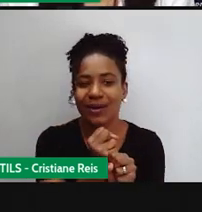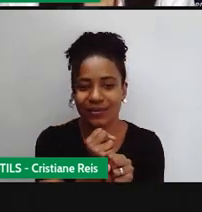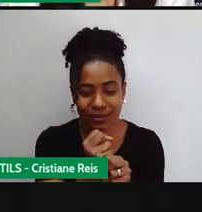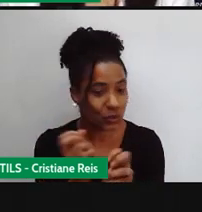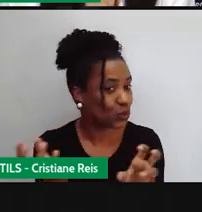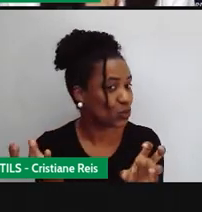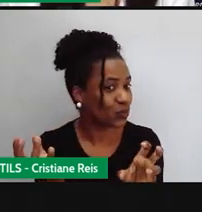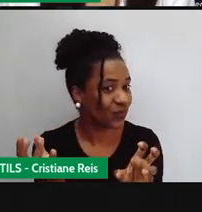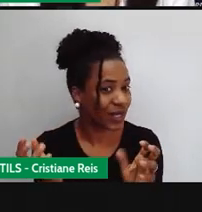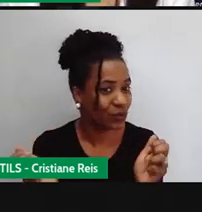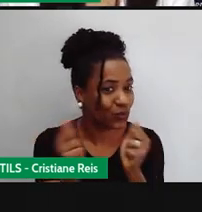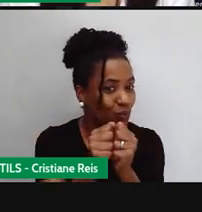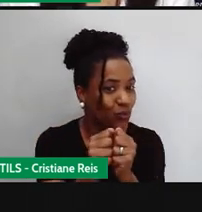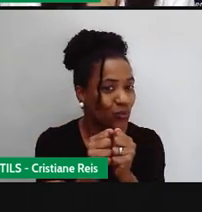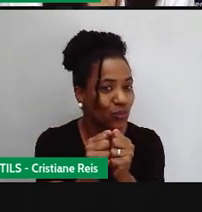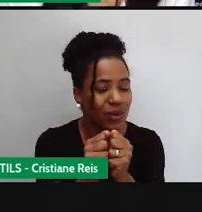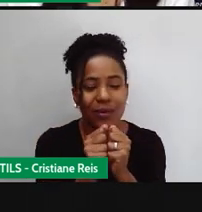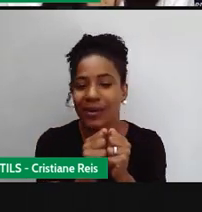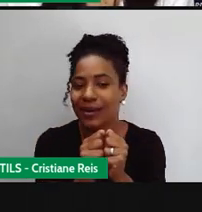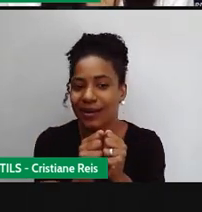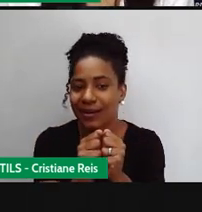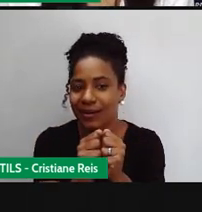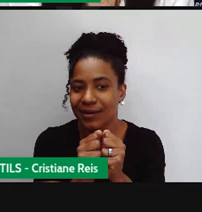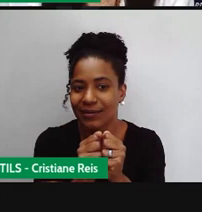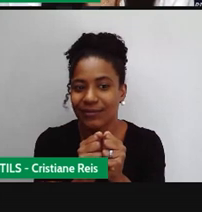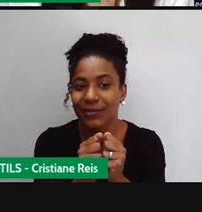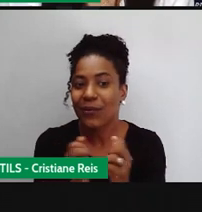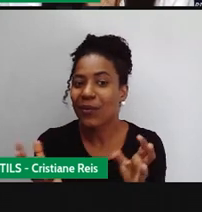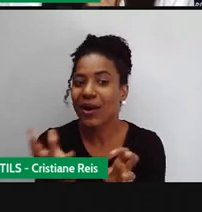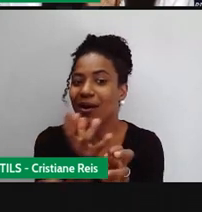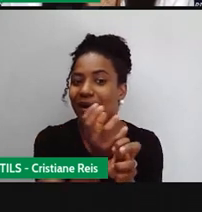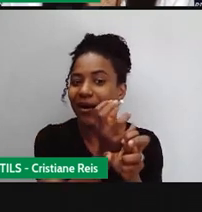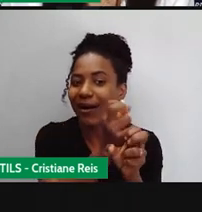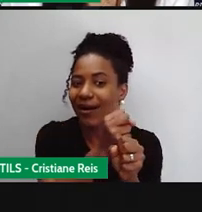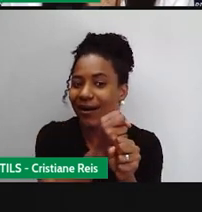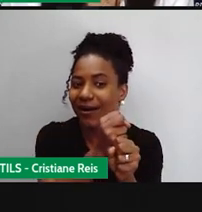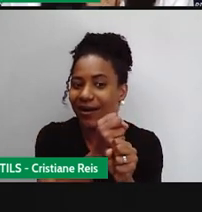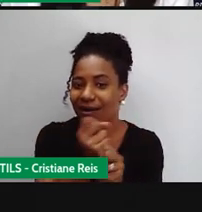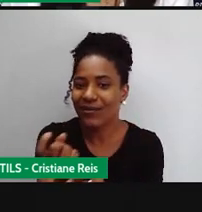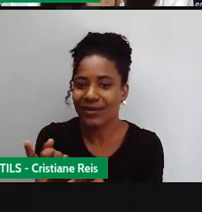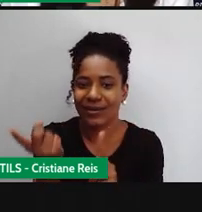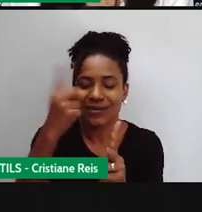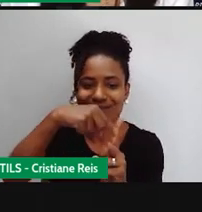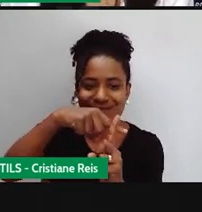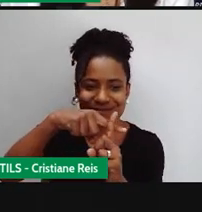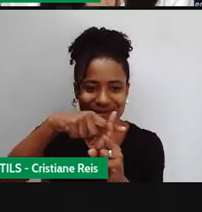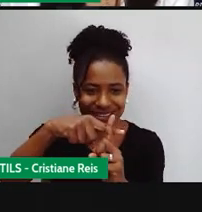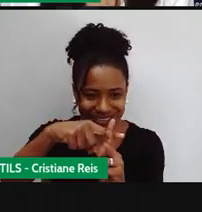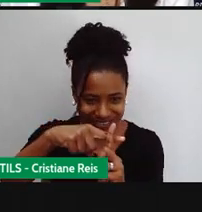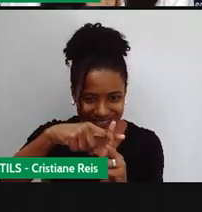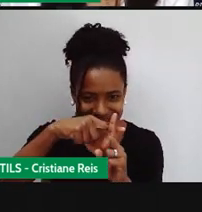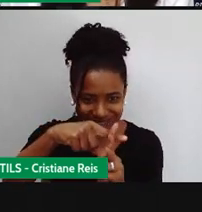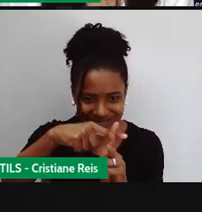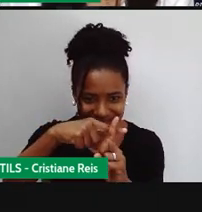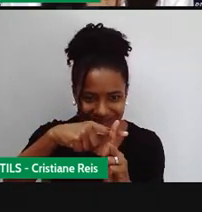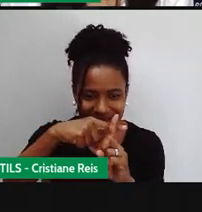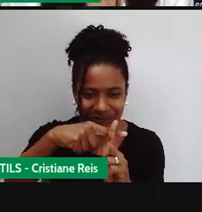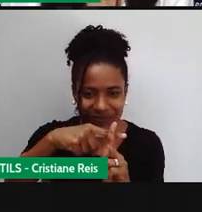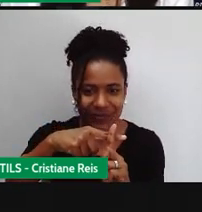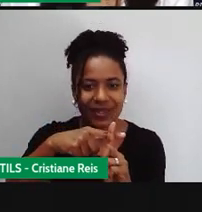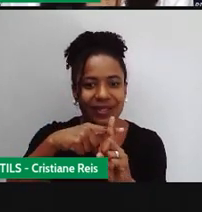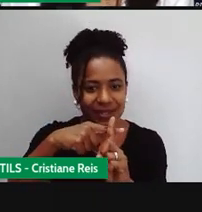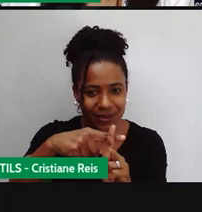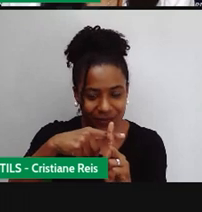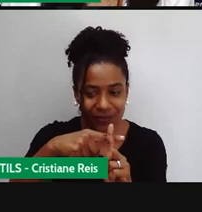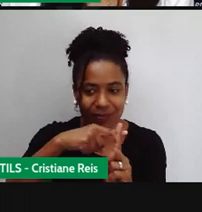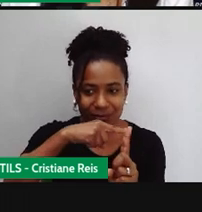pede para juntar, a vai fazer qual a operação? A operação de adição. A gente vai